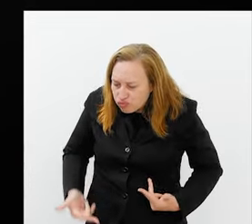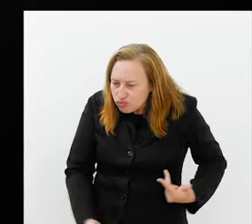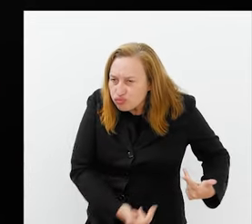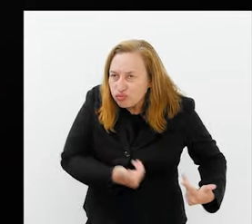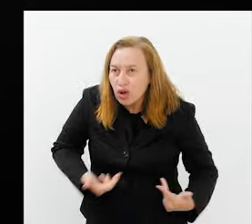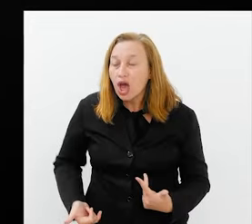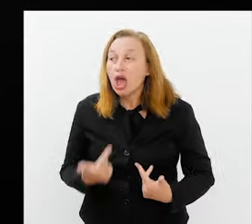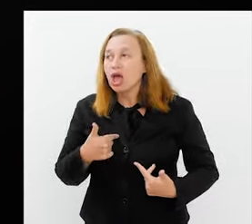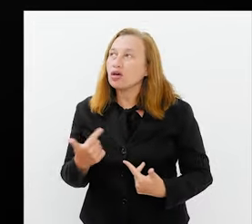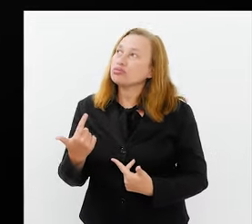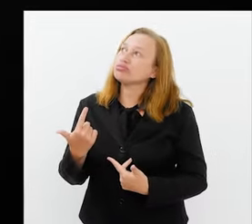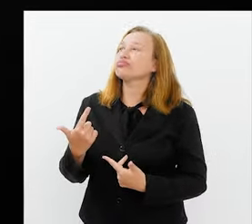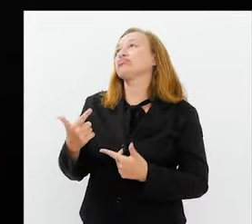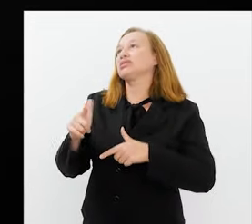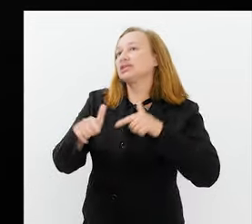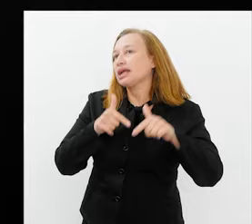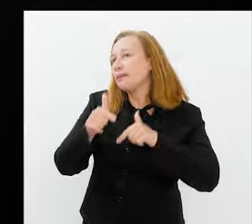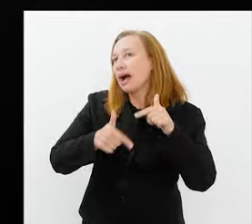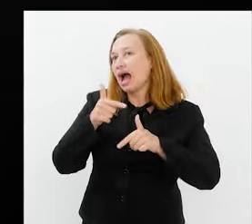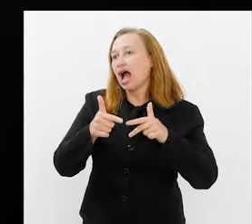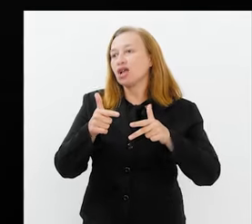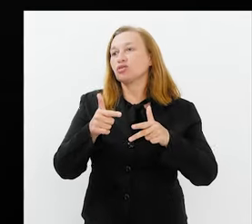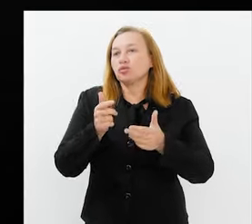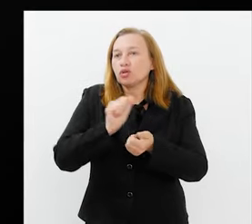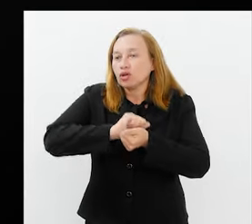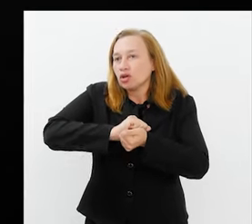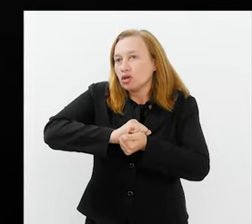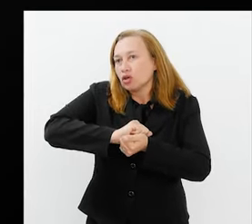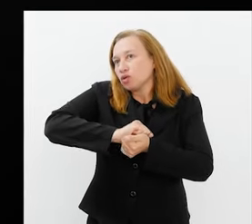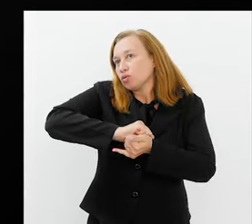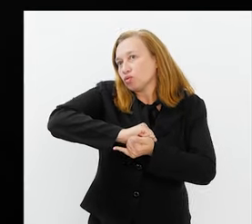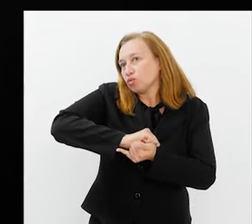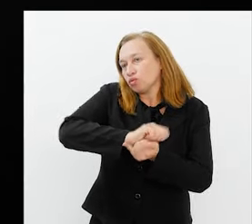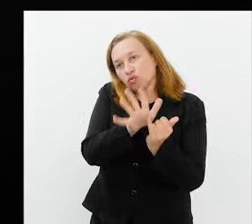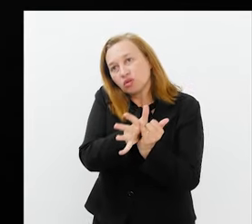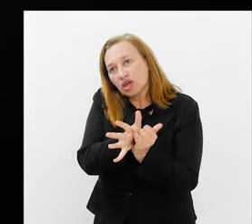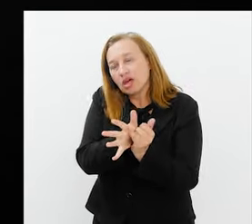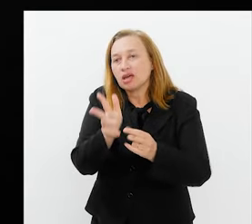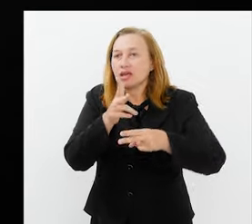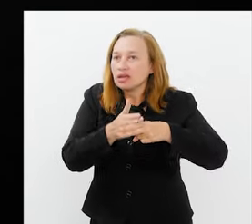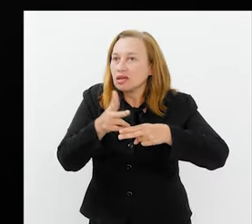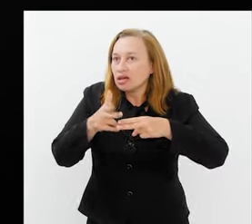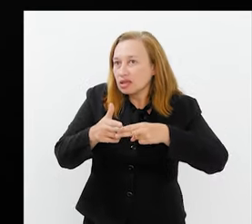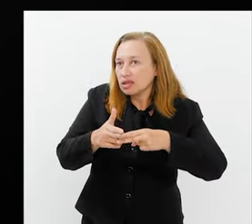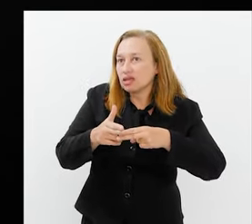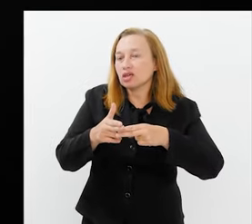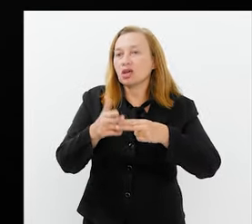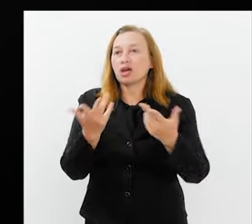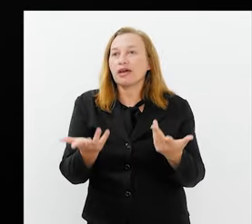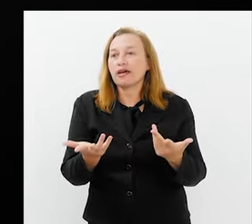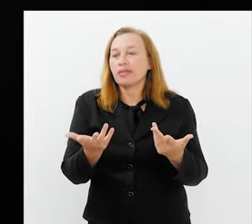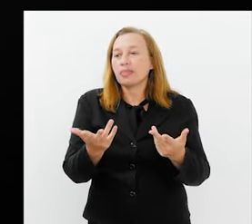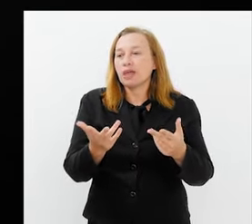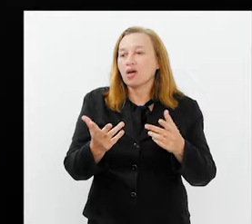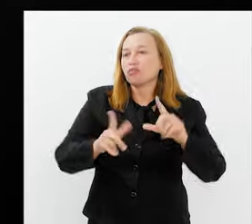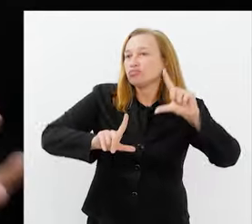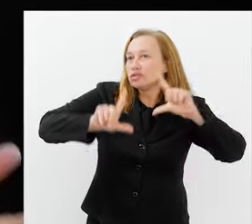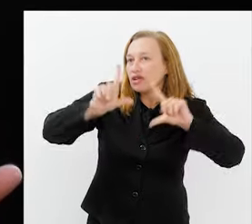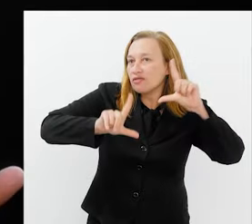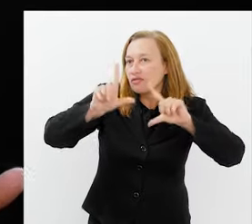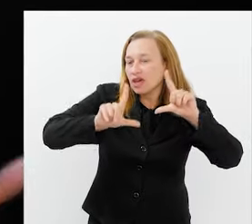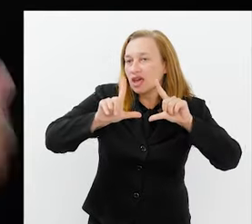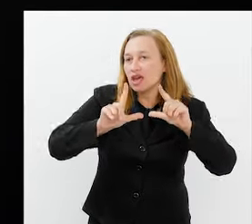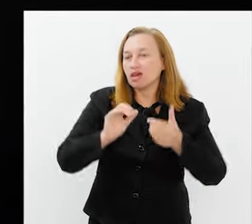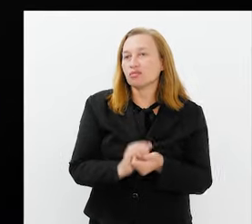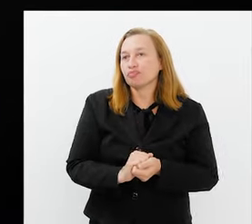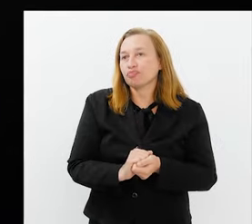outros segmentos, webséries, TV, comercial, e no social, por exemplo, eu vou